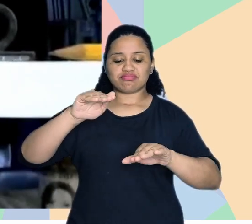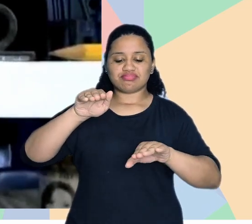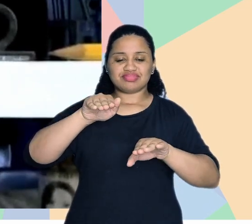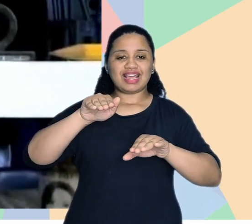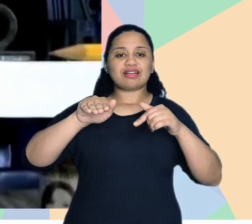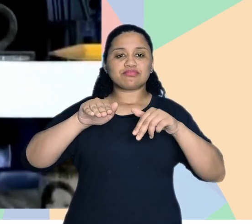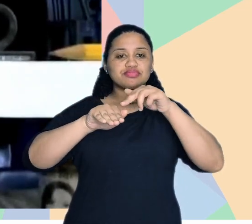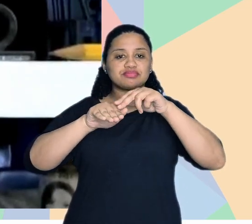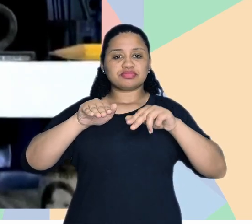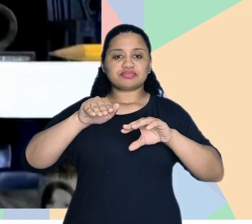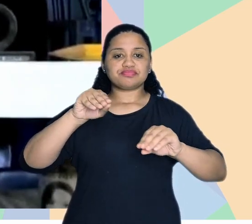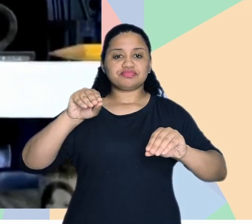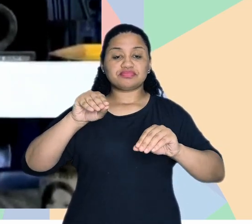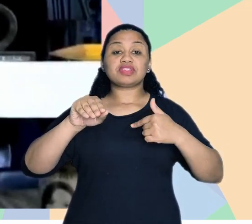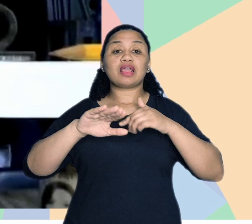degrau, por exemplo.